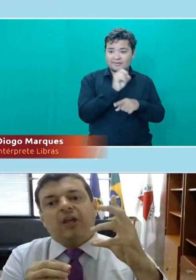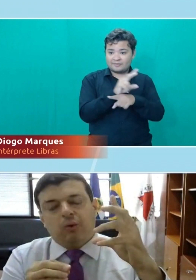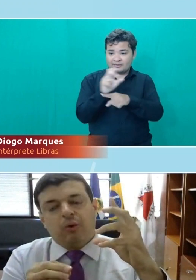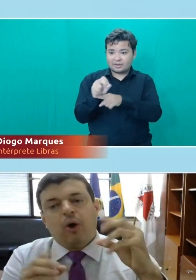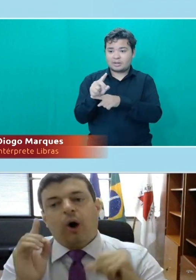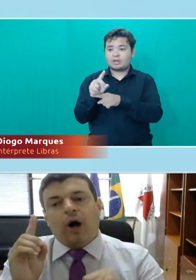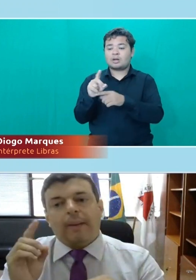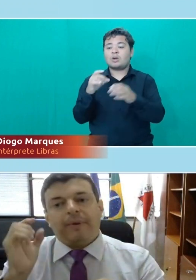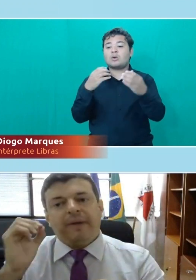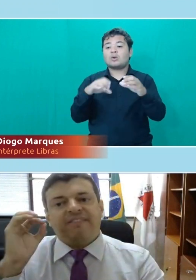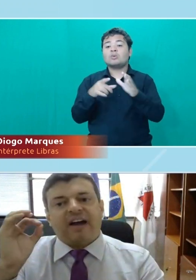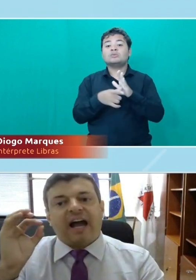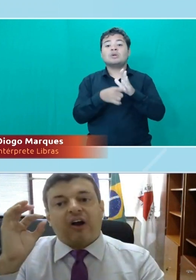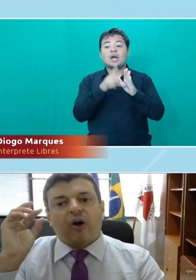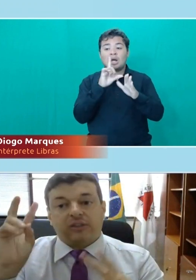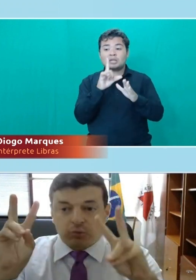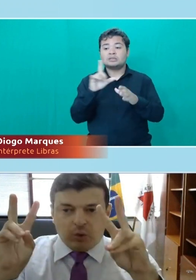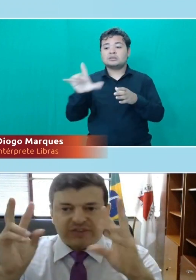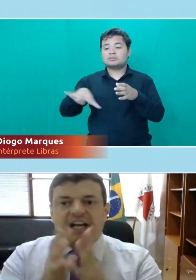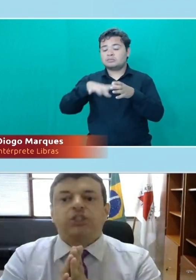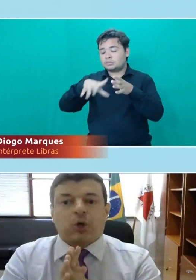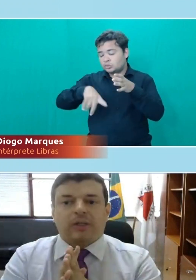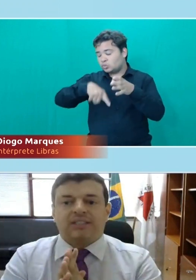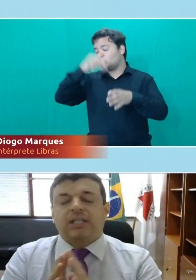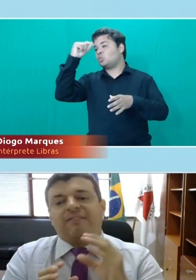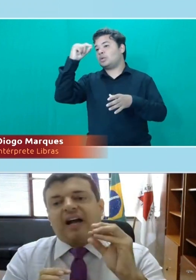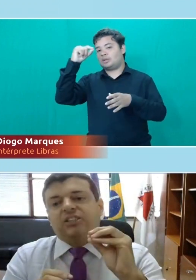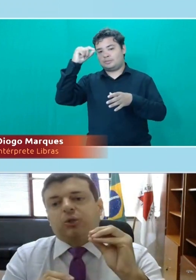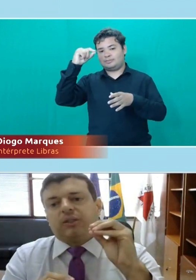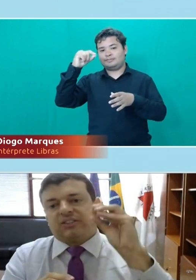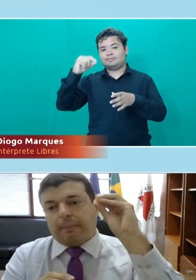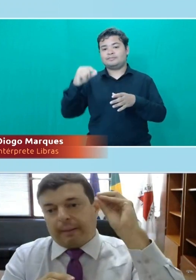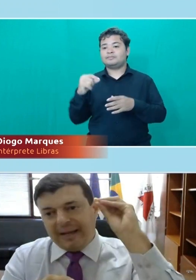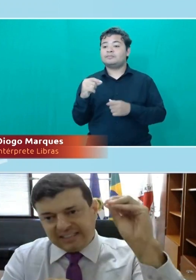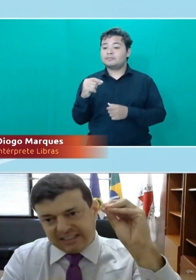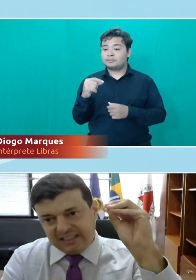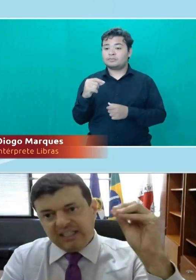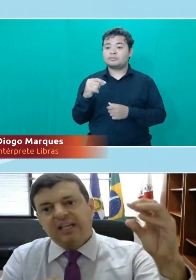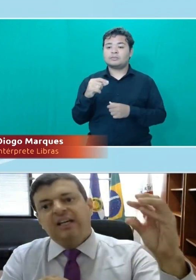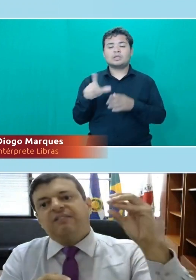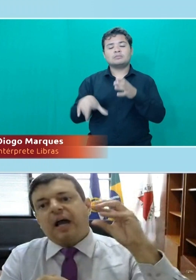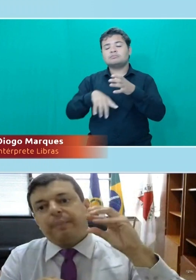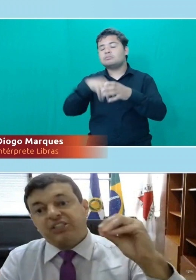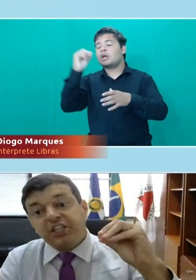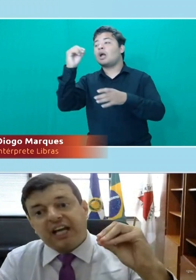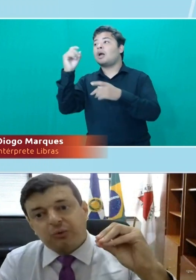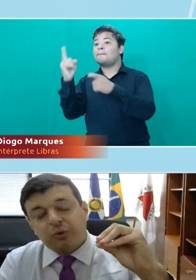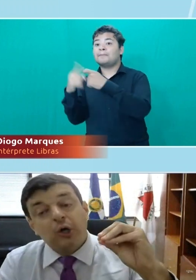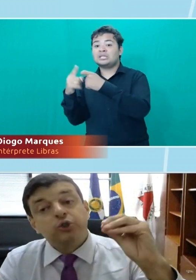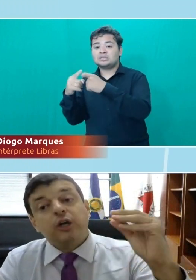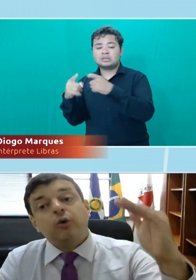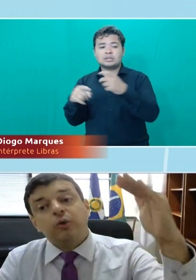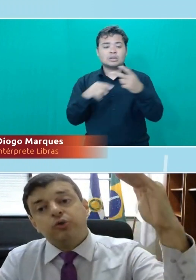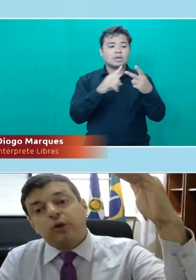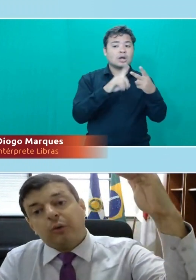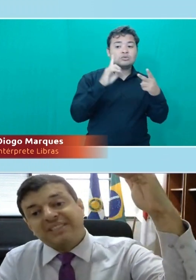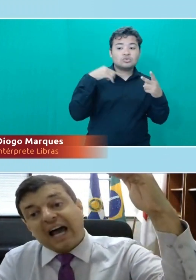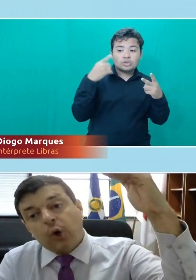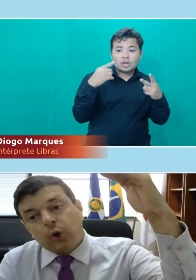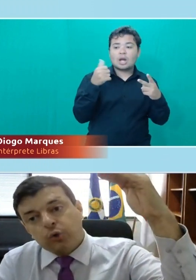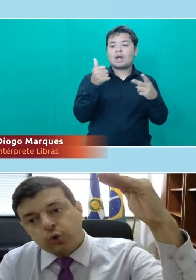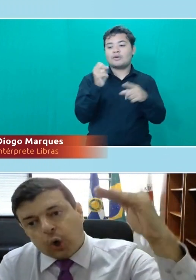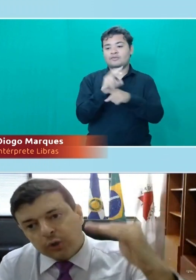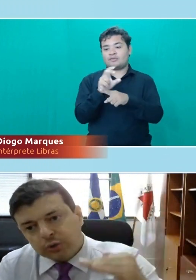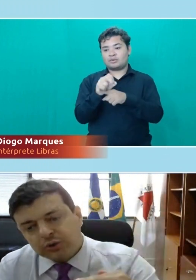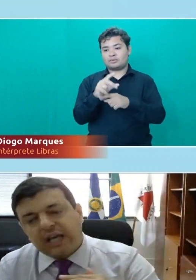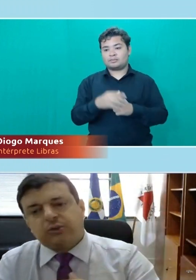eu sorteio. Olha, a primeira... São duas vagas de cotas. Então, a vaga de cotas vai para Medicina e vai para Direito. Só que eu